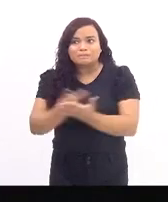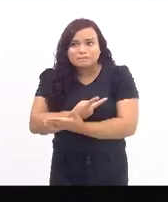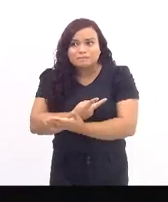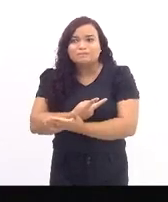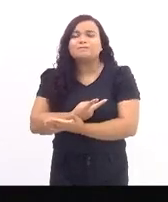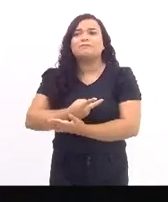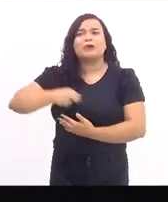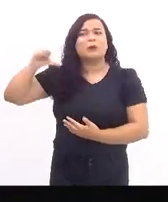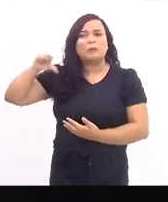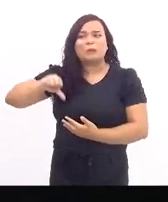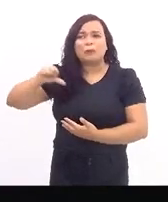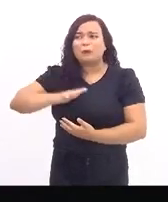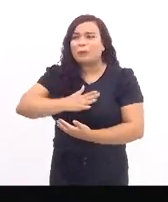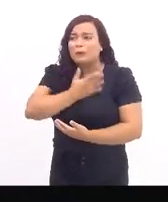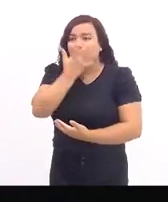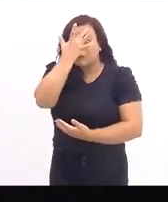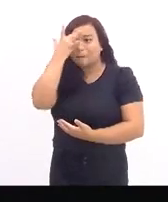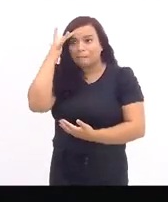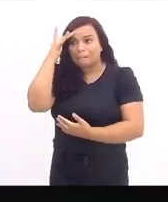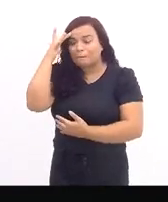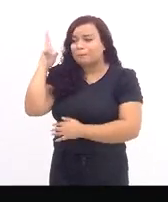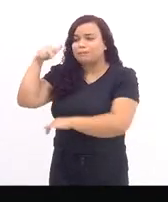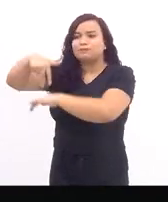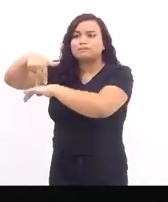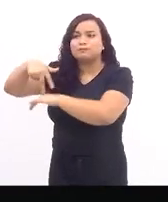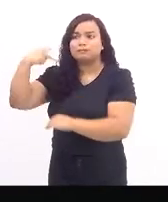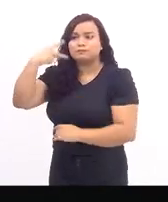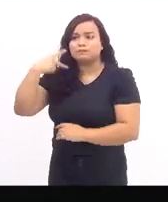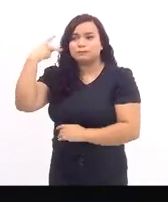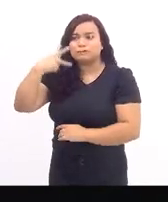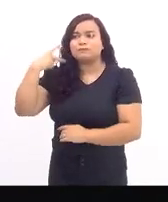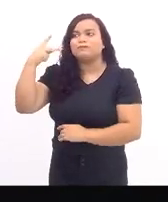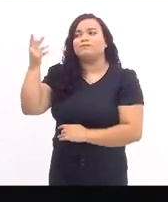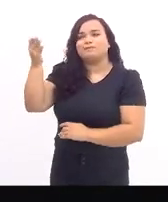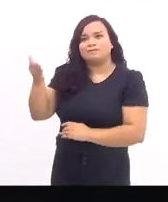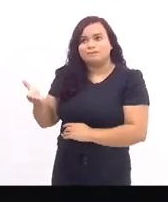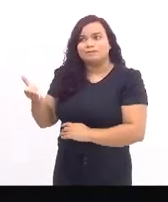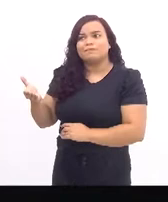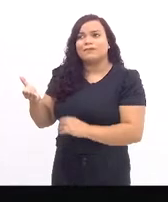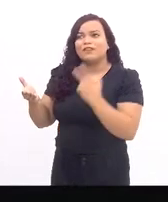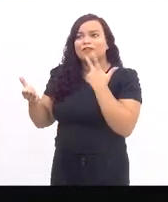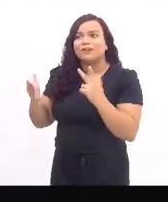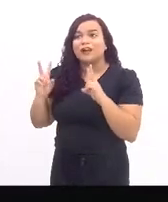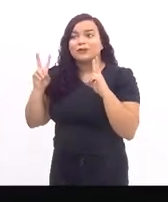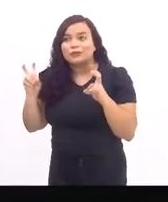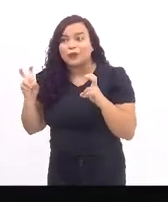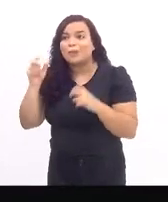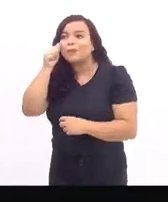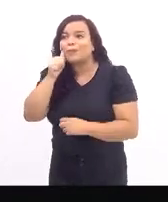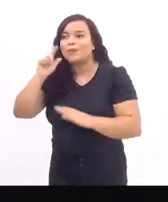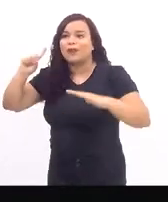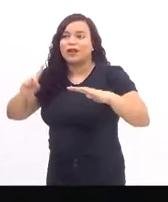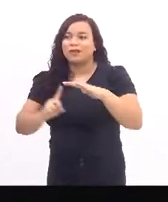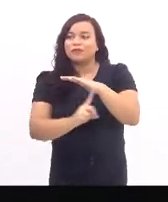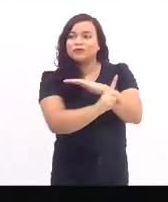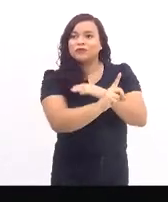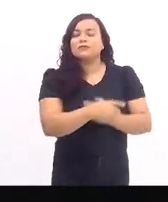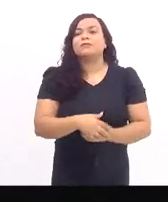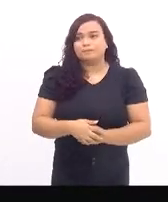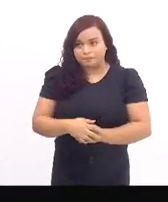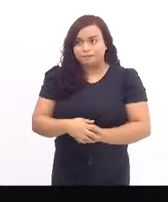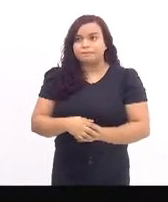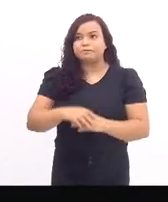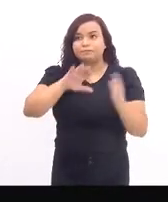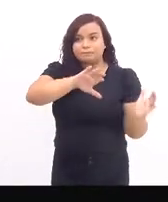de parlamentares se referindo às refugiadas. Feito